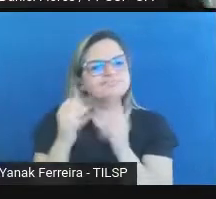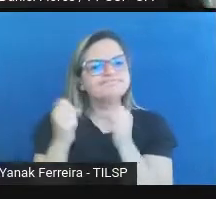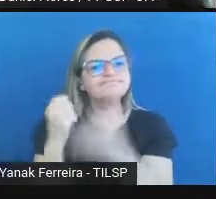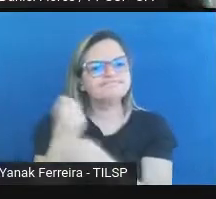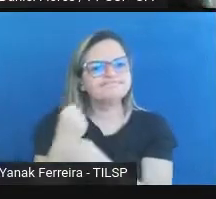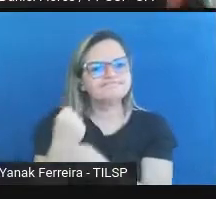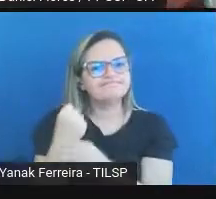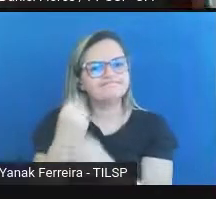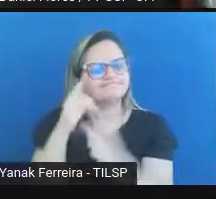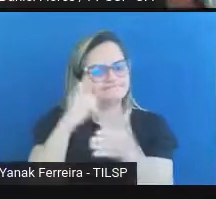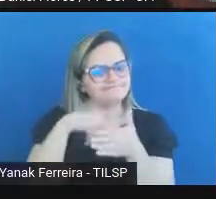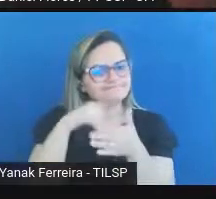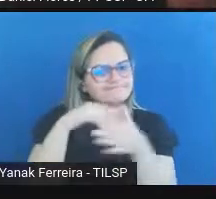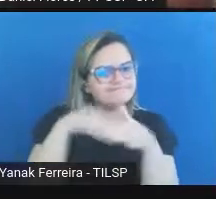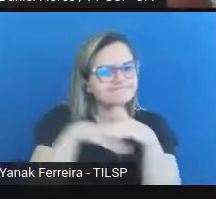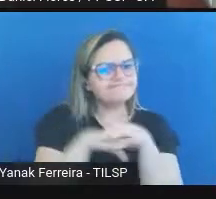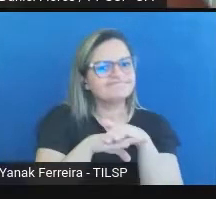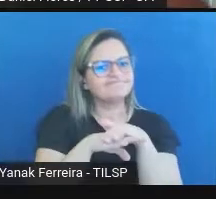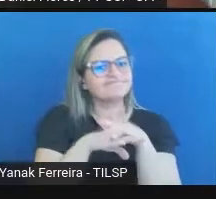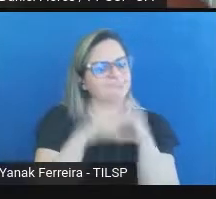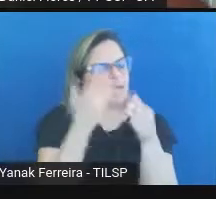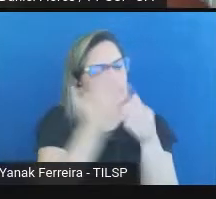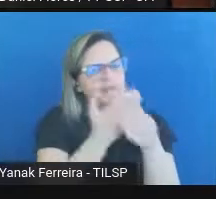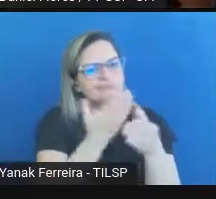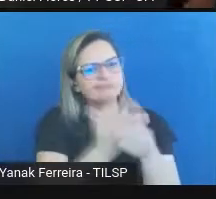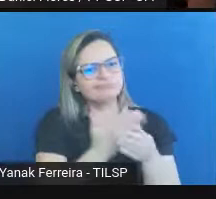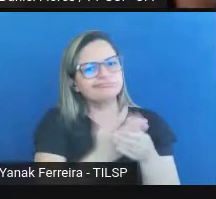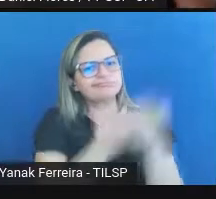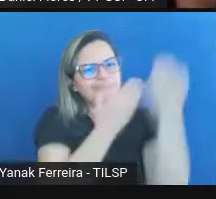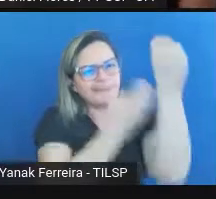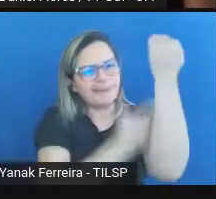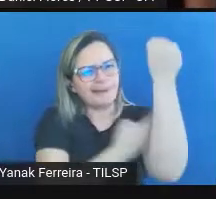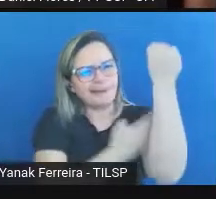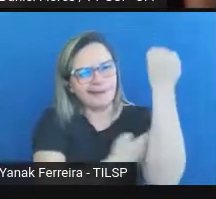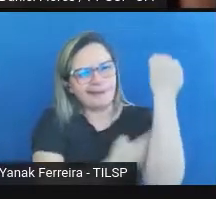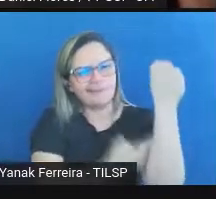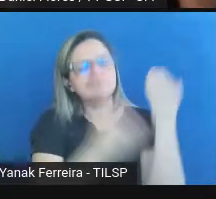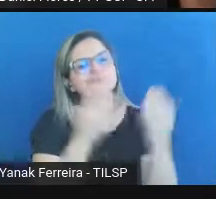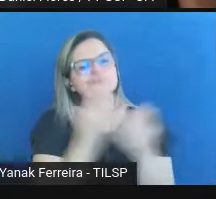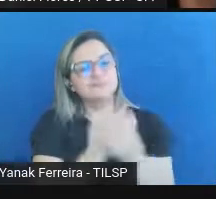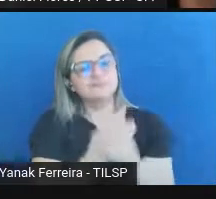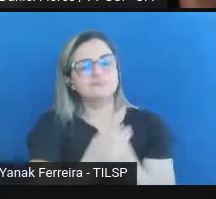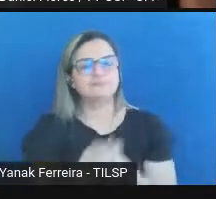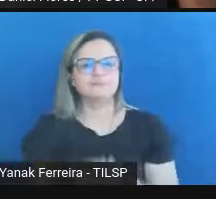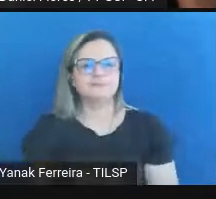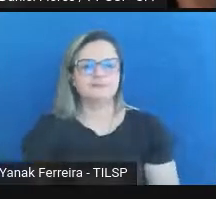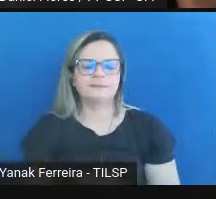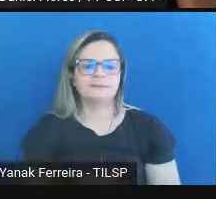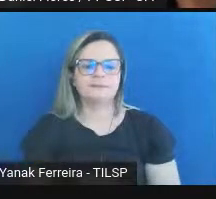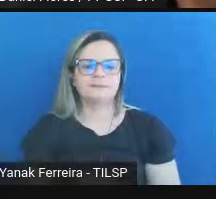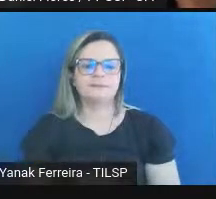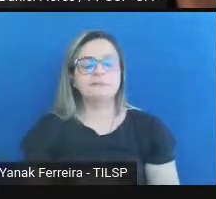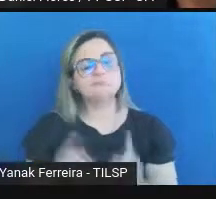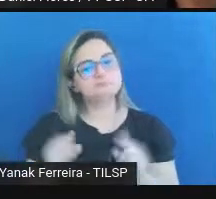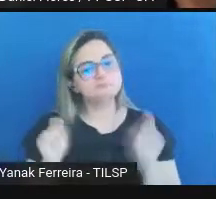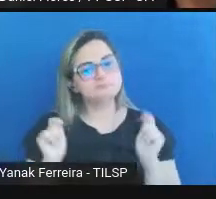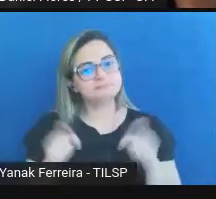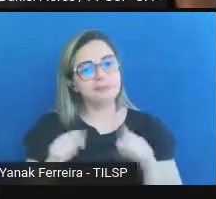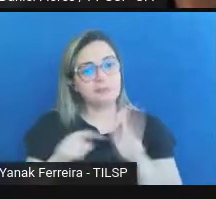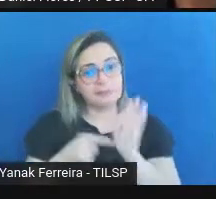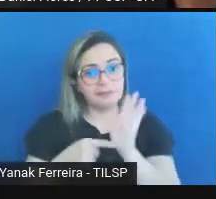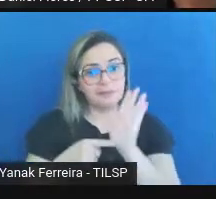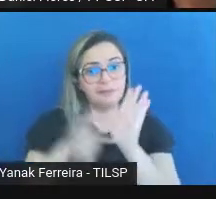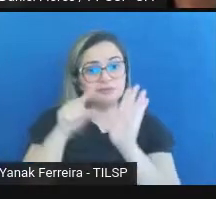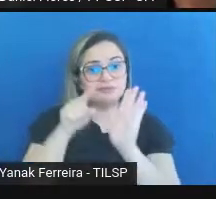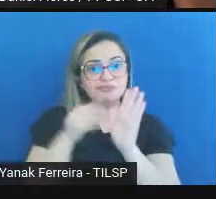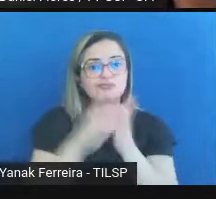arquivamento, uma abordagem sistêmica. Deixo também para vocês a linha de